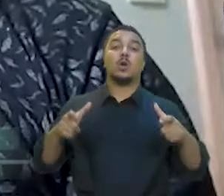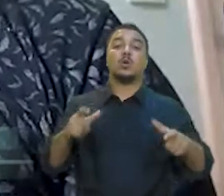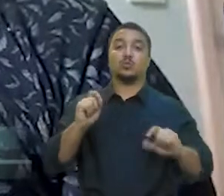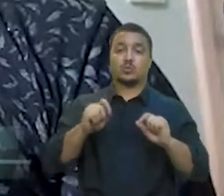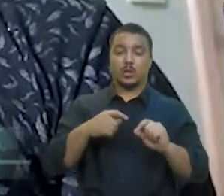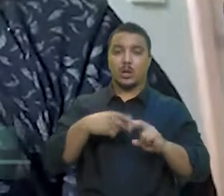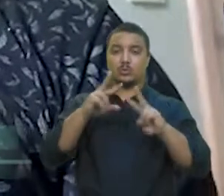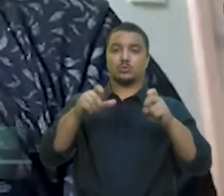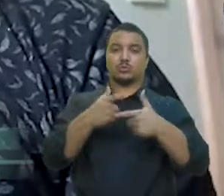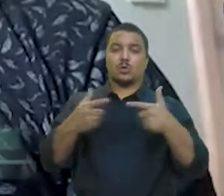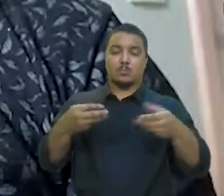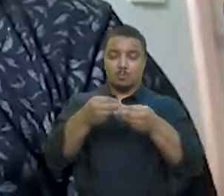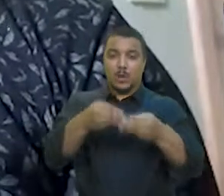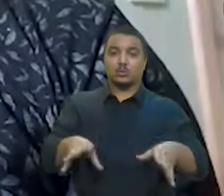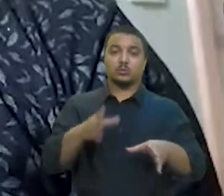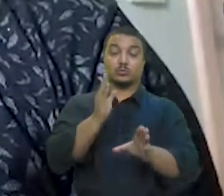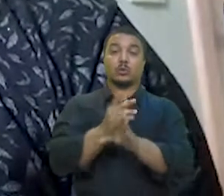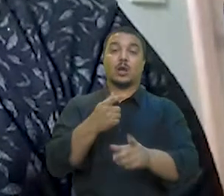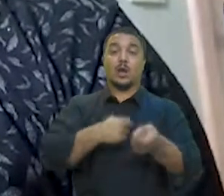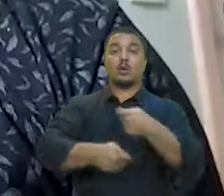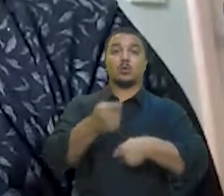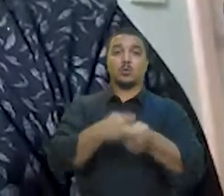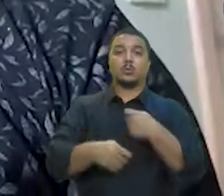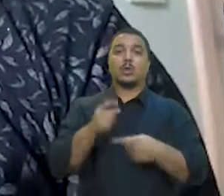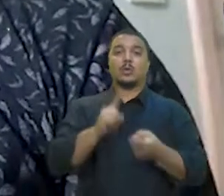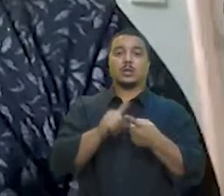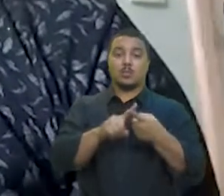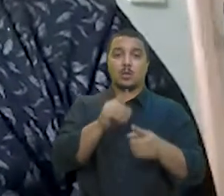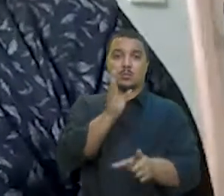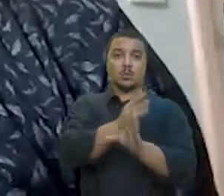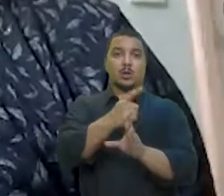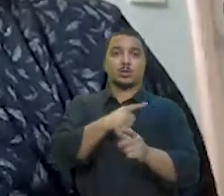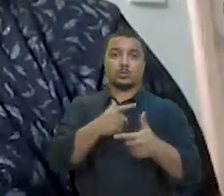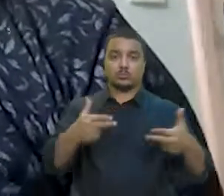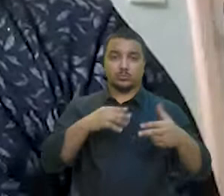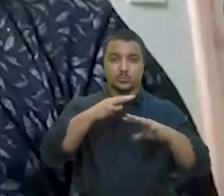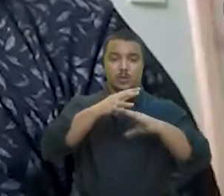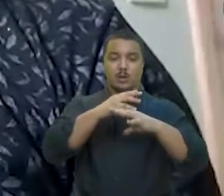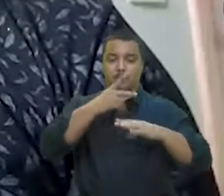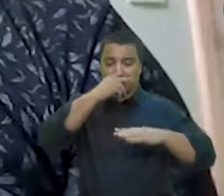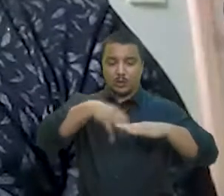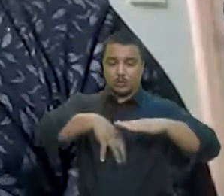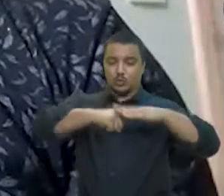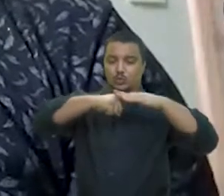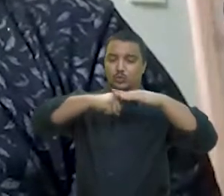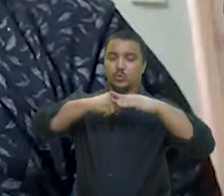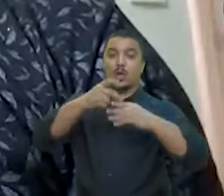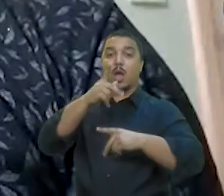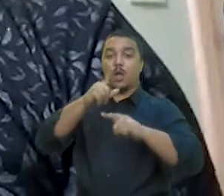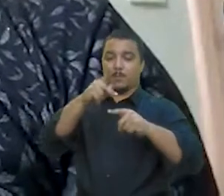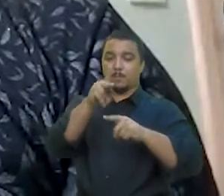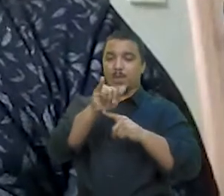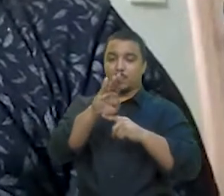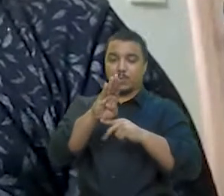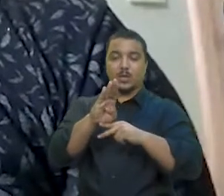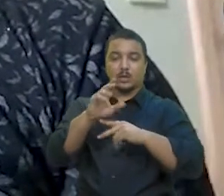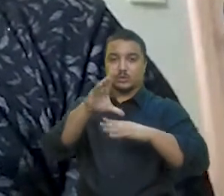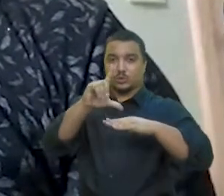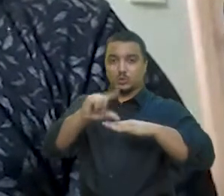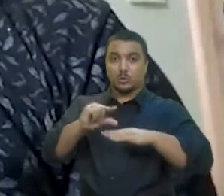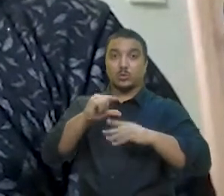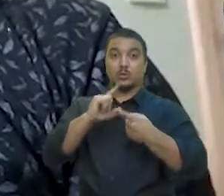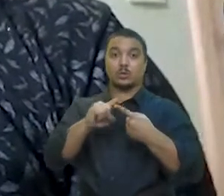prejuízos da economia, dadas as retrações em torno do produto interno bruto e de outras questões